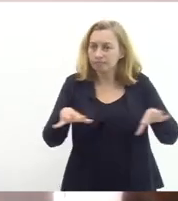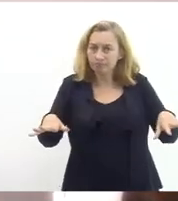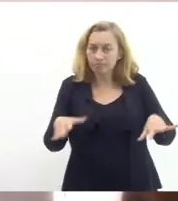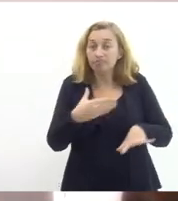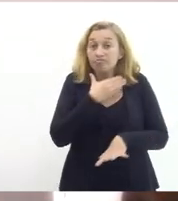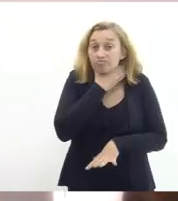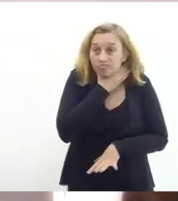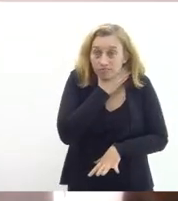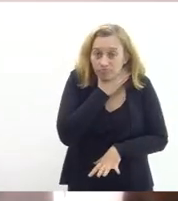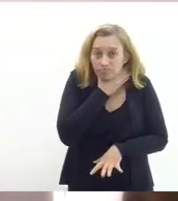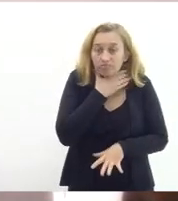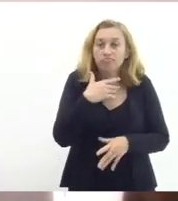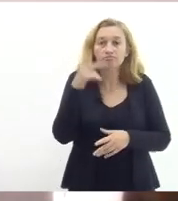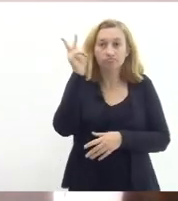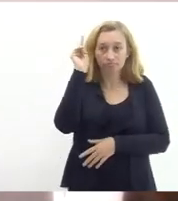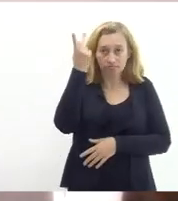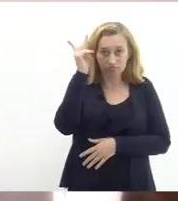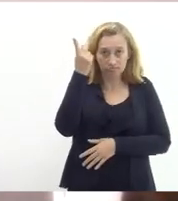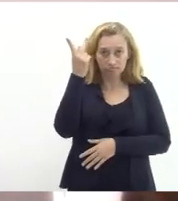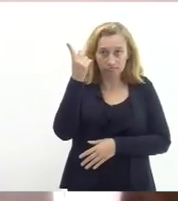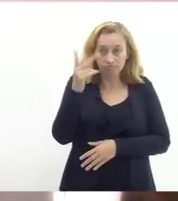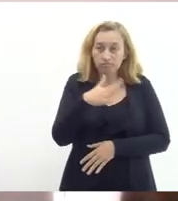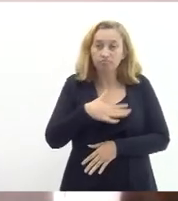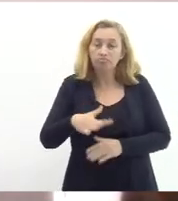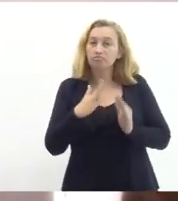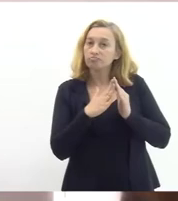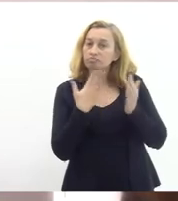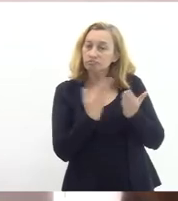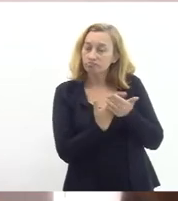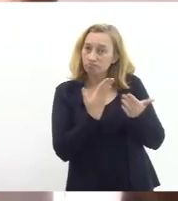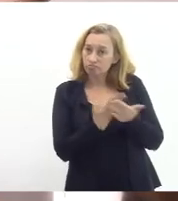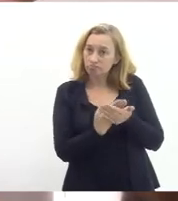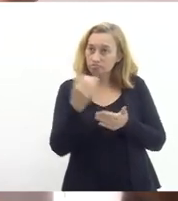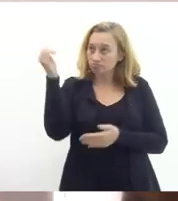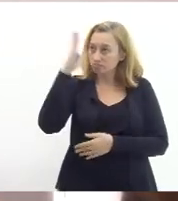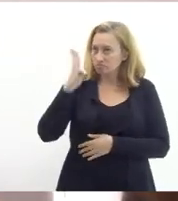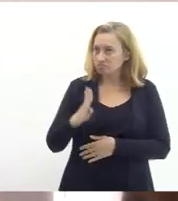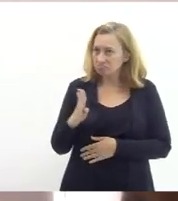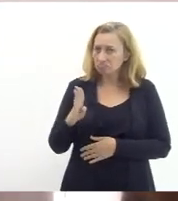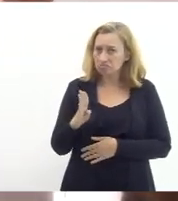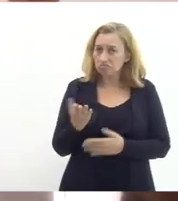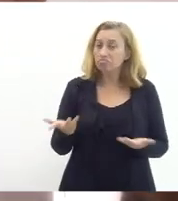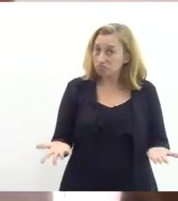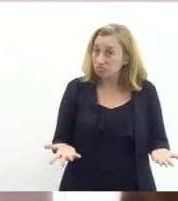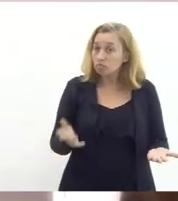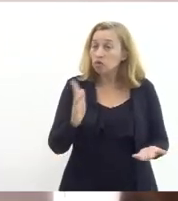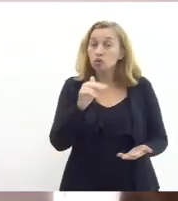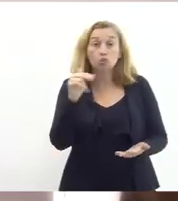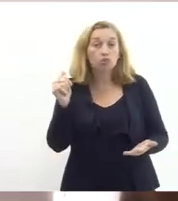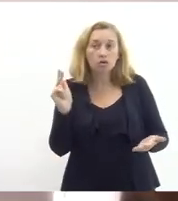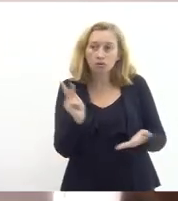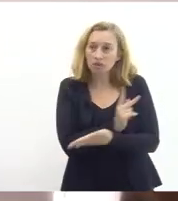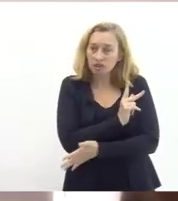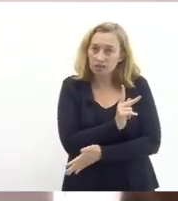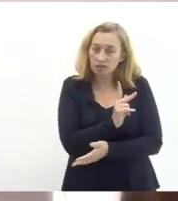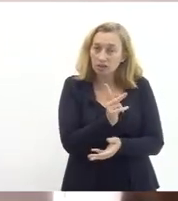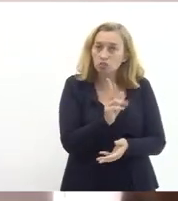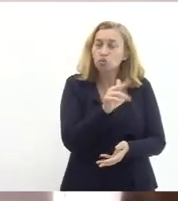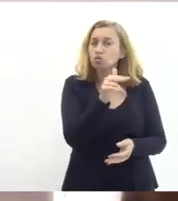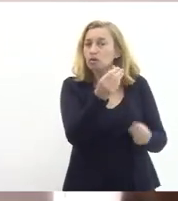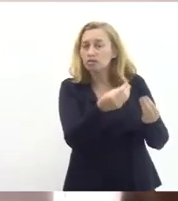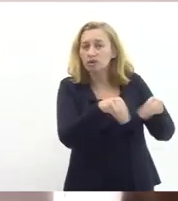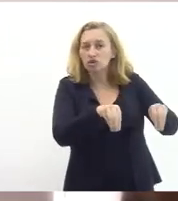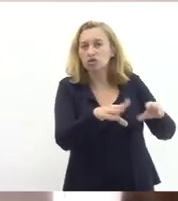maior crise da história do aparelho escolar brasileiro nunca em tempo algum por razão alguma as escolas foram tão afetadas